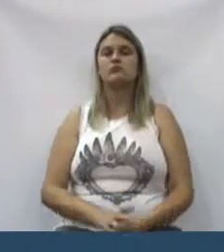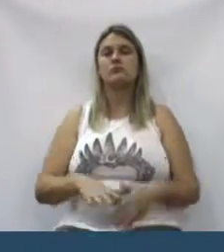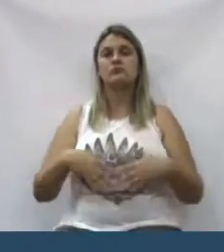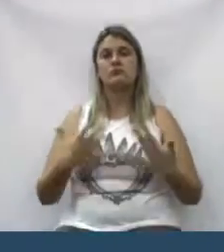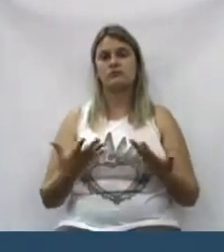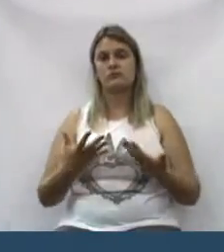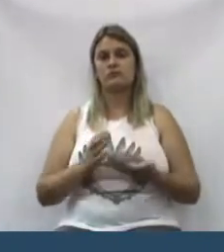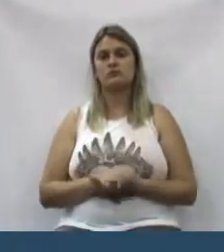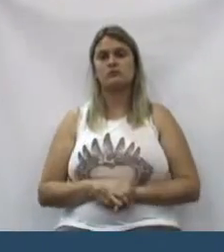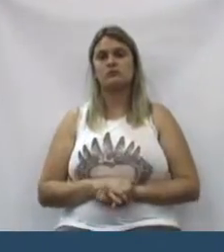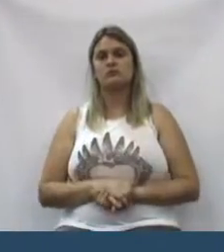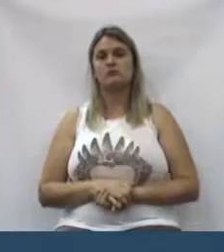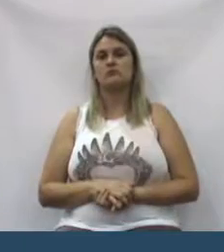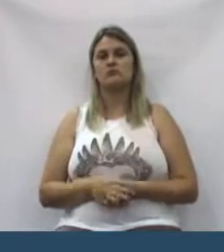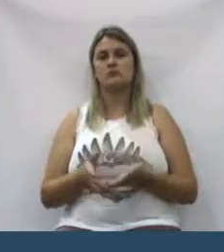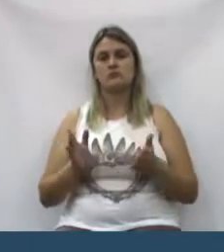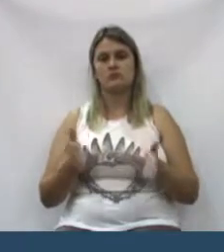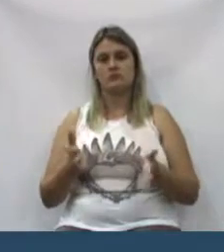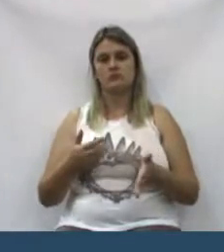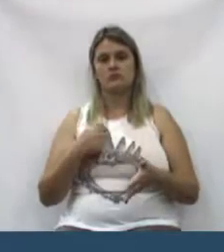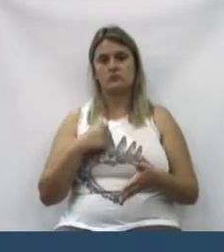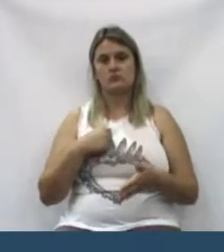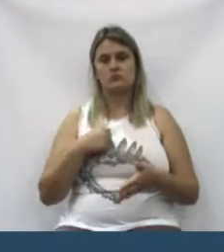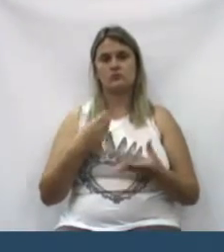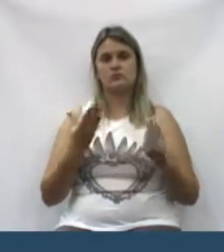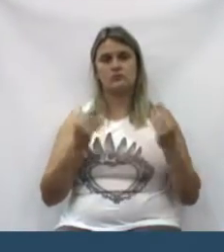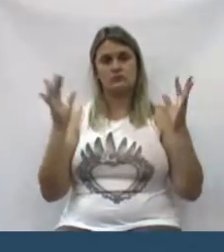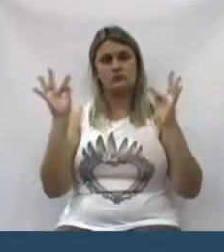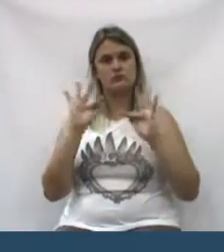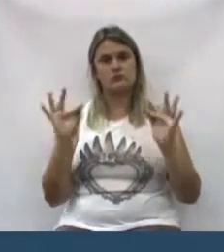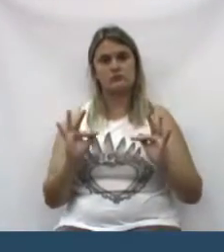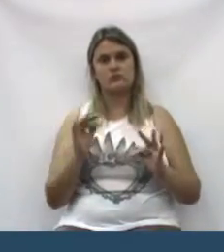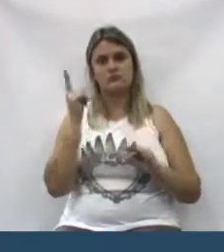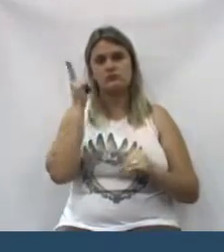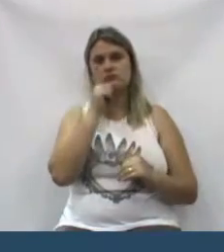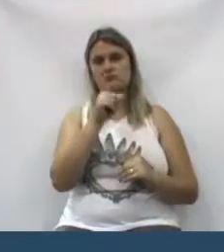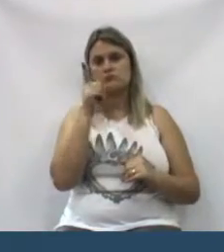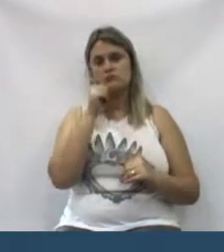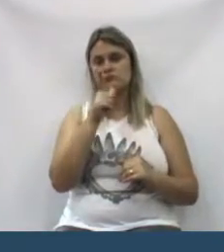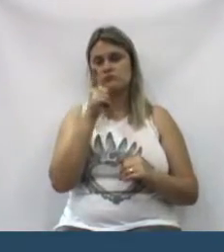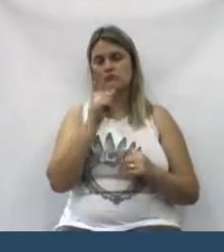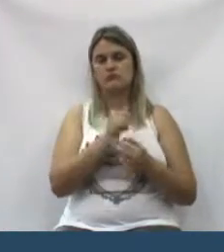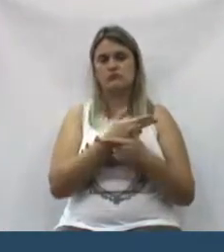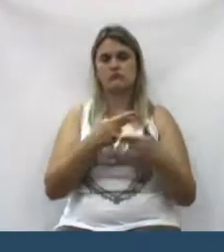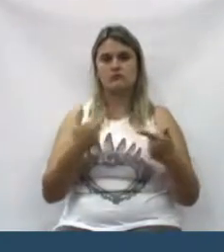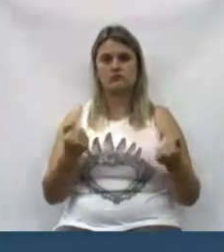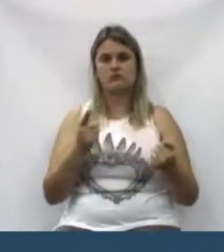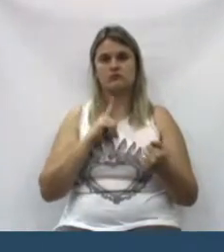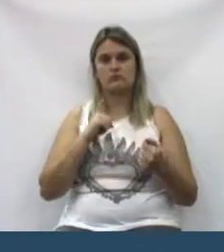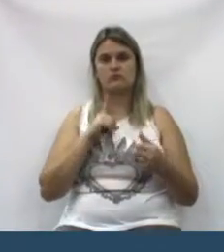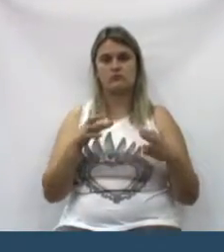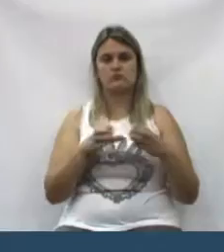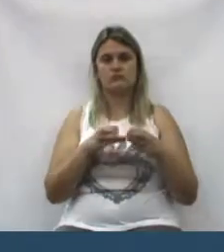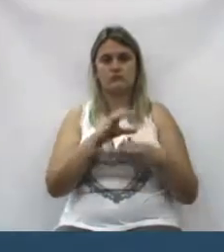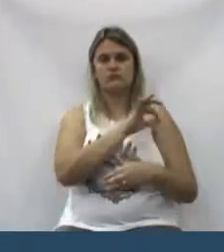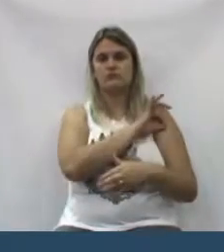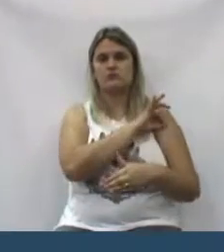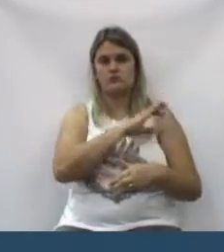Então, agora eu, pelo menos, fiquei muito feliz com o nosso batalhão.